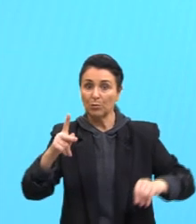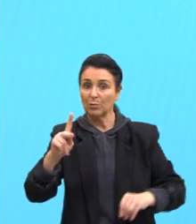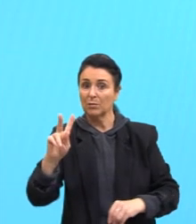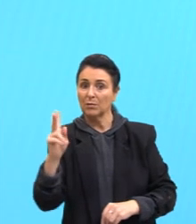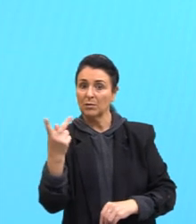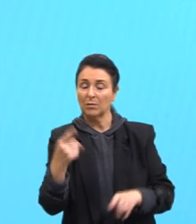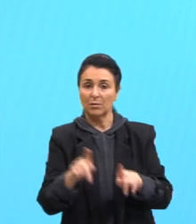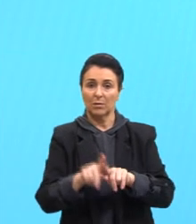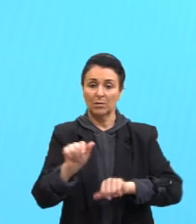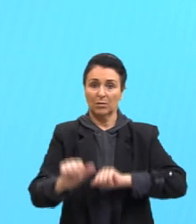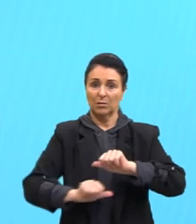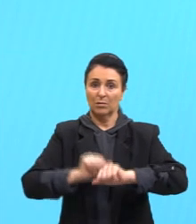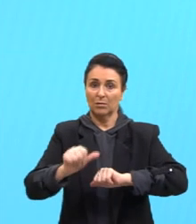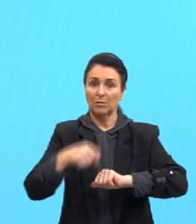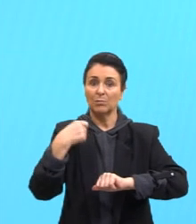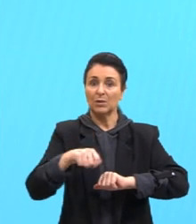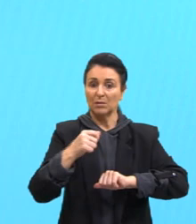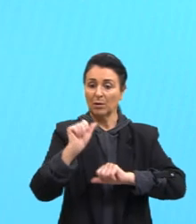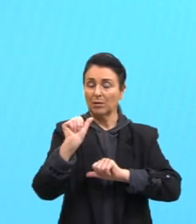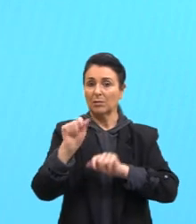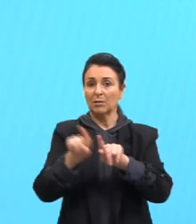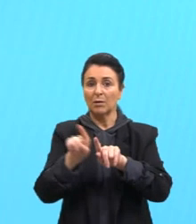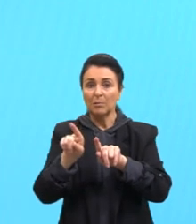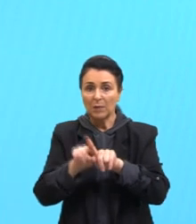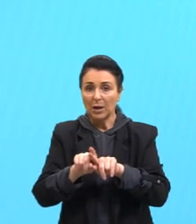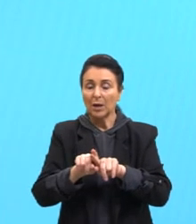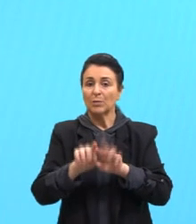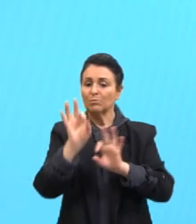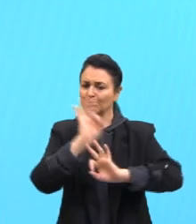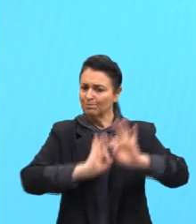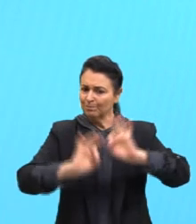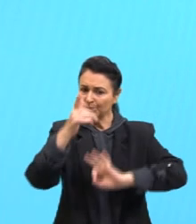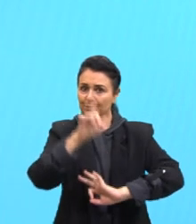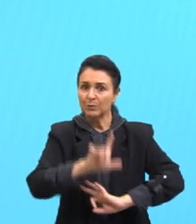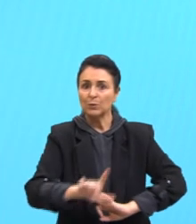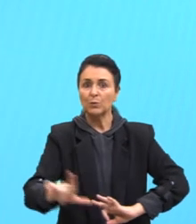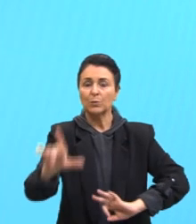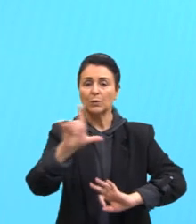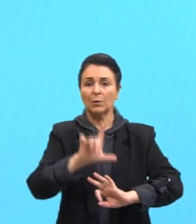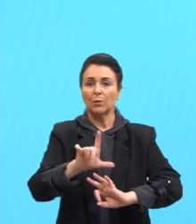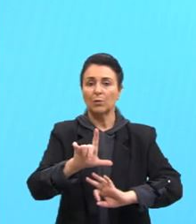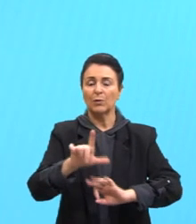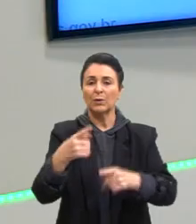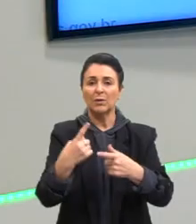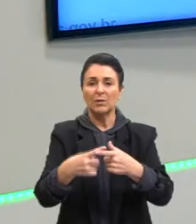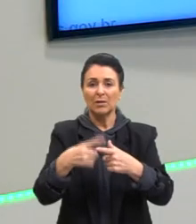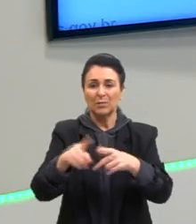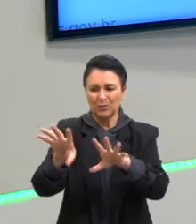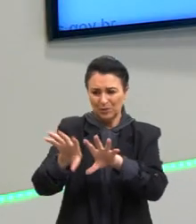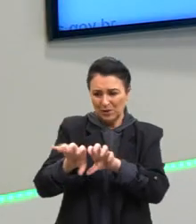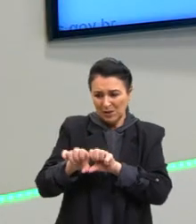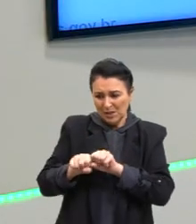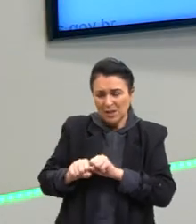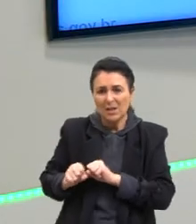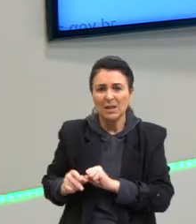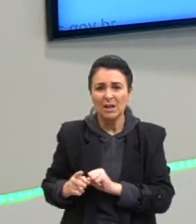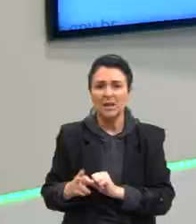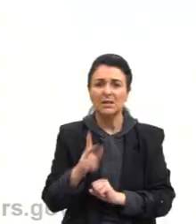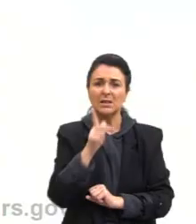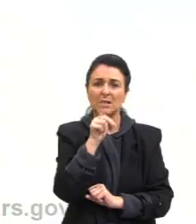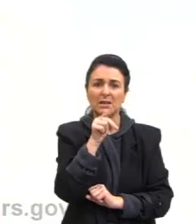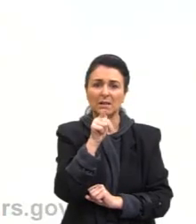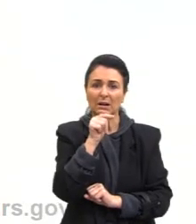por isso que precisa ser feita uma correção. Contaminação de águas subterrâneas, degradação de